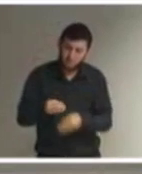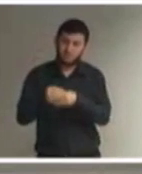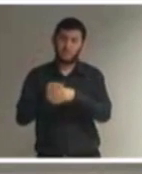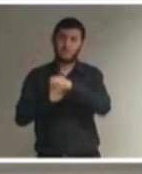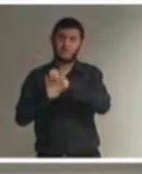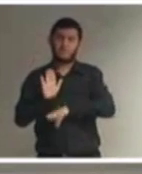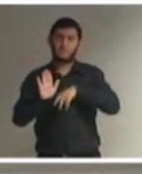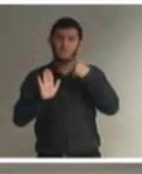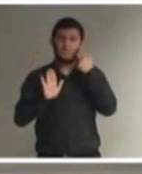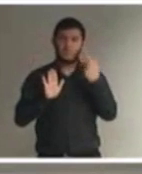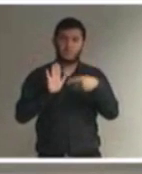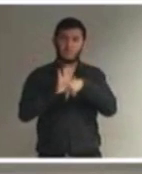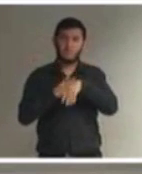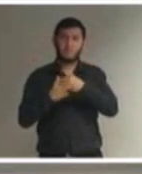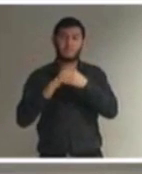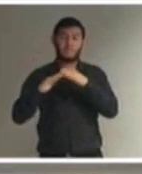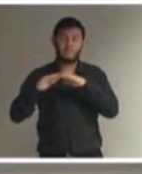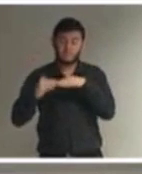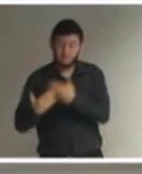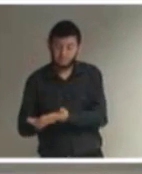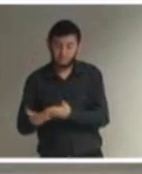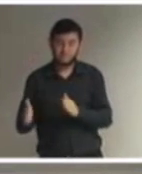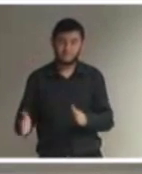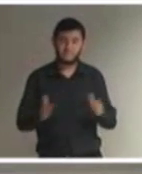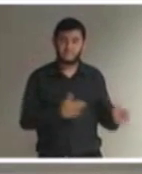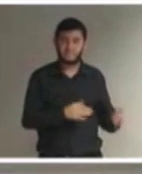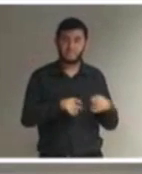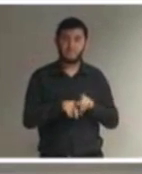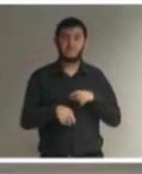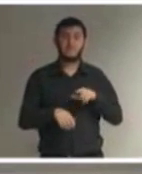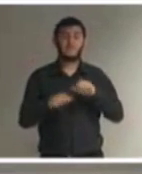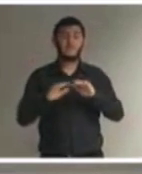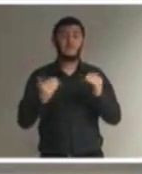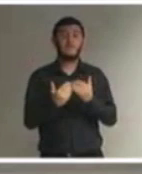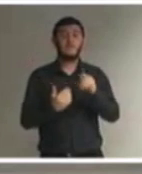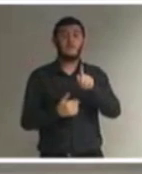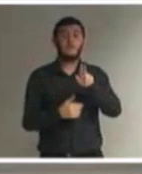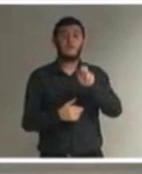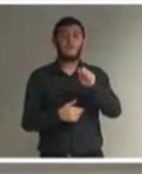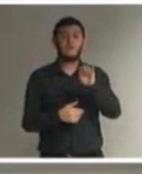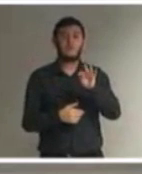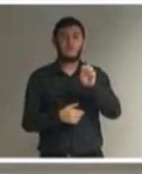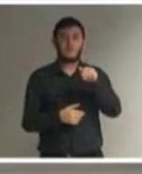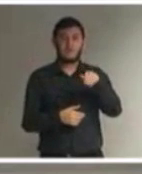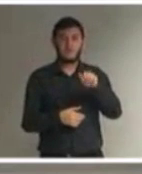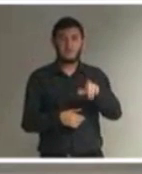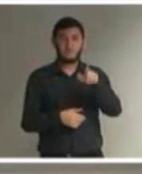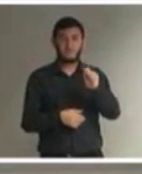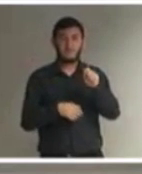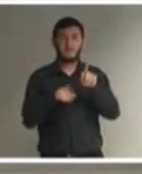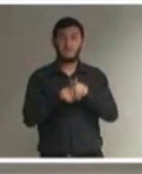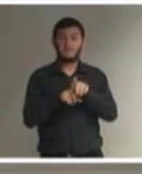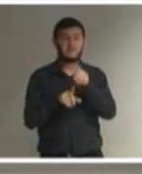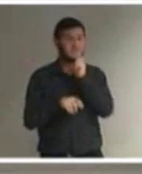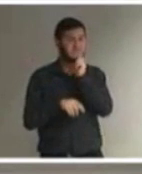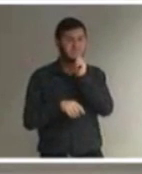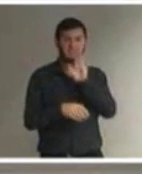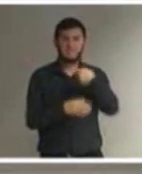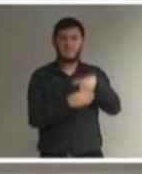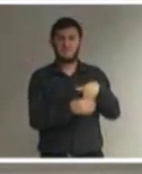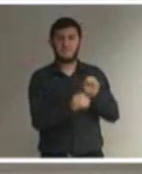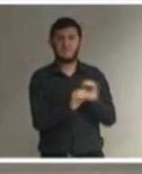comum. Vem a Convenção da Guatemala. Essa convenção, ela ainda não foi votada no período em que as